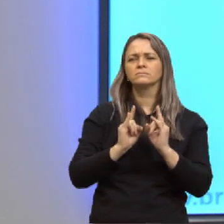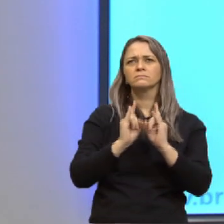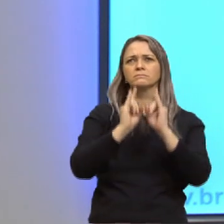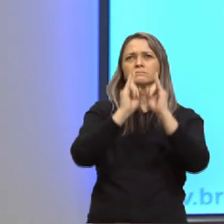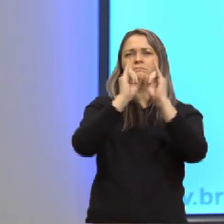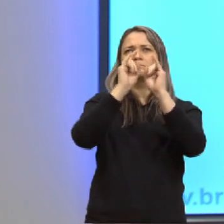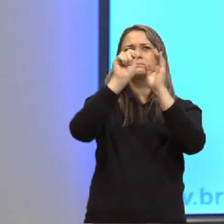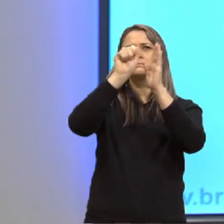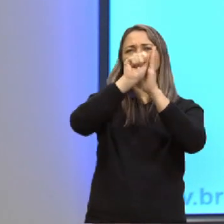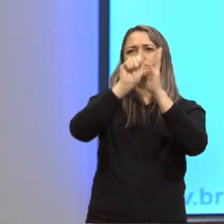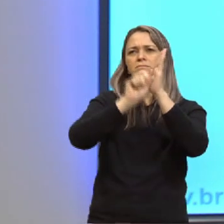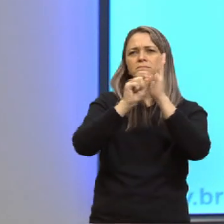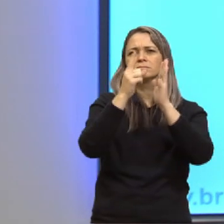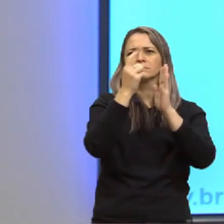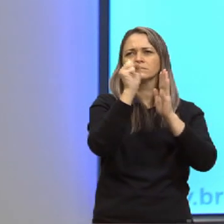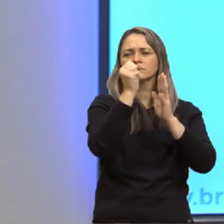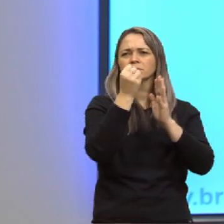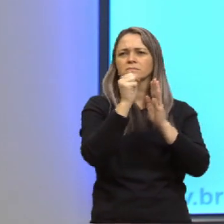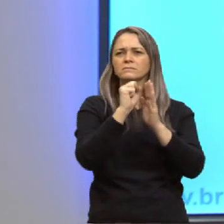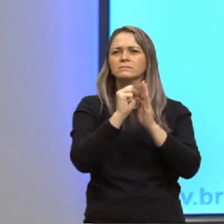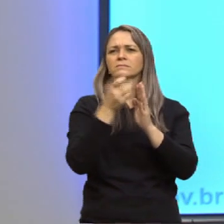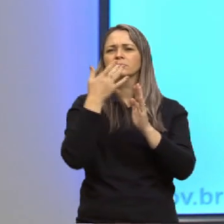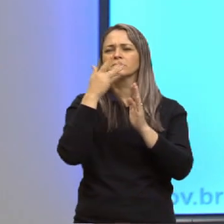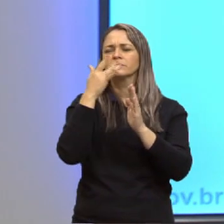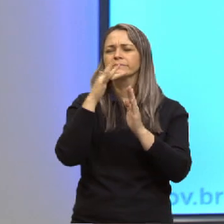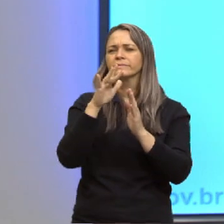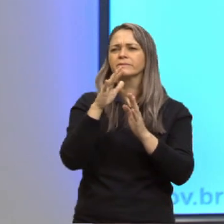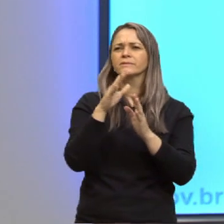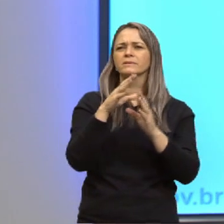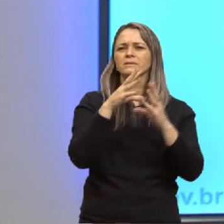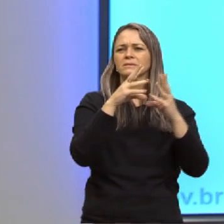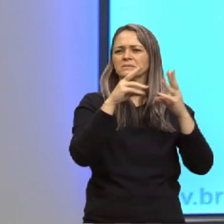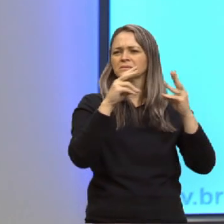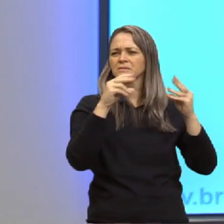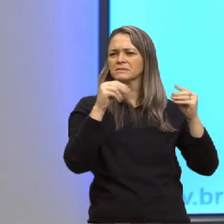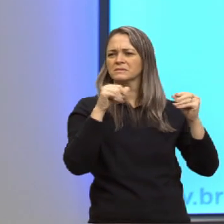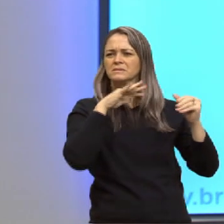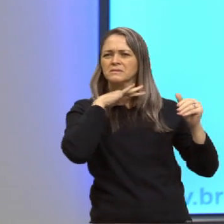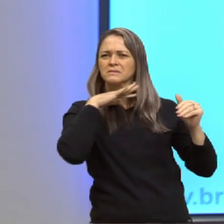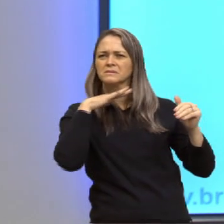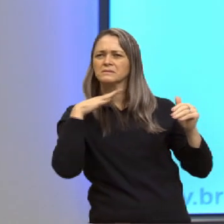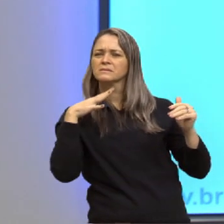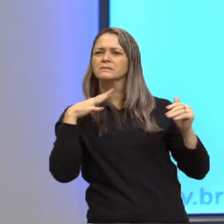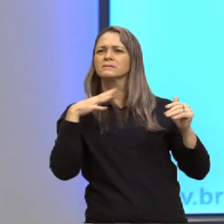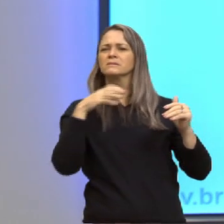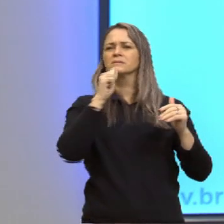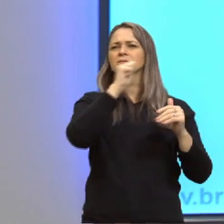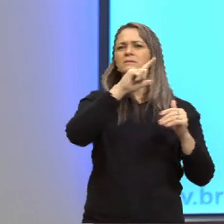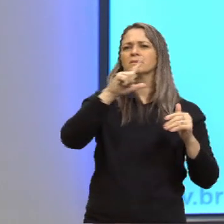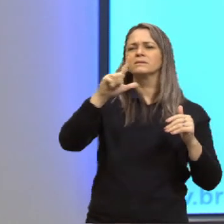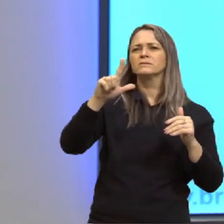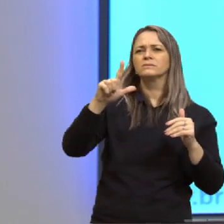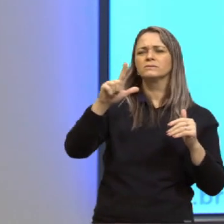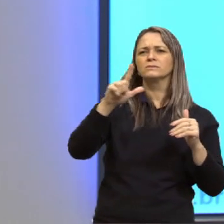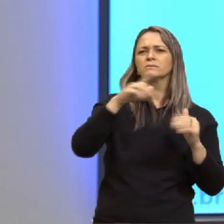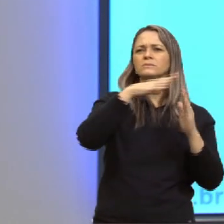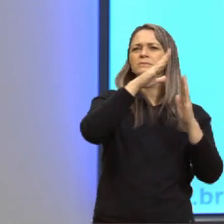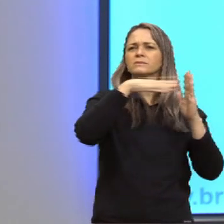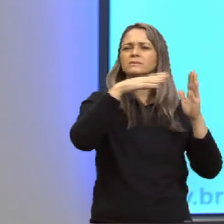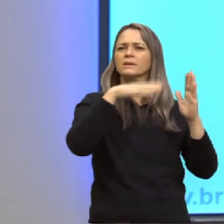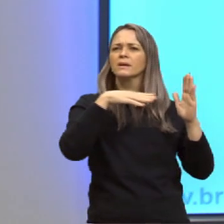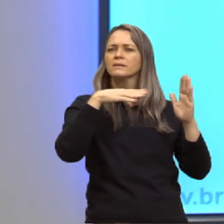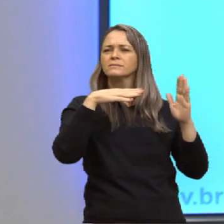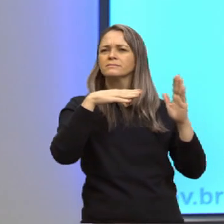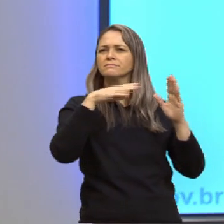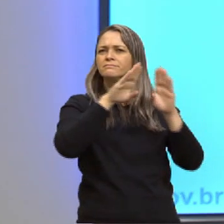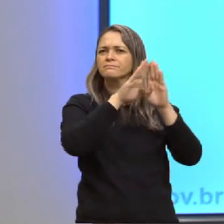XVIII com paredes brancas descascadas e janelas recém-pintadas de azul cobalto. Vamos retomar o que nos